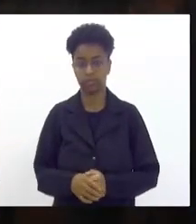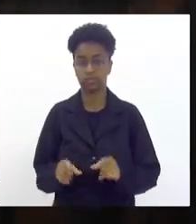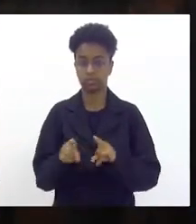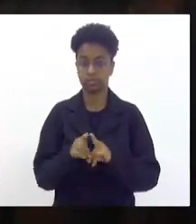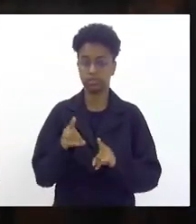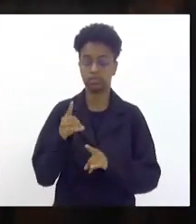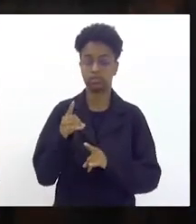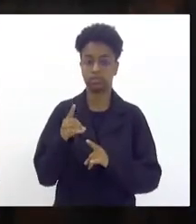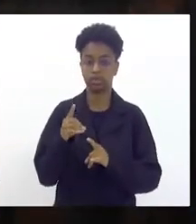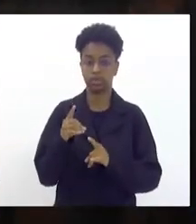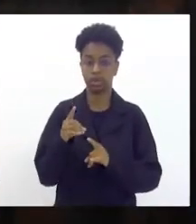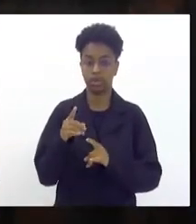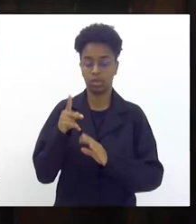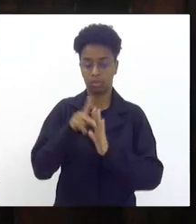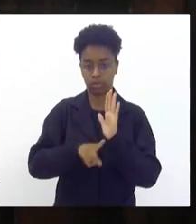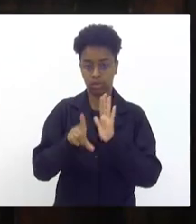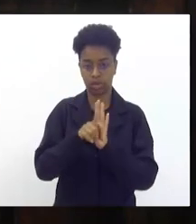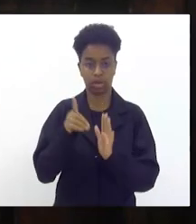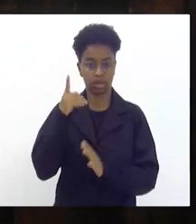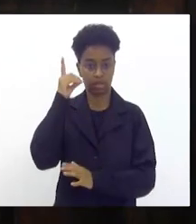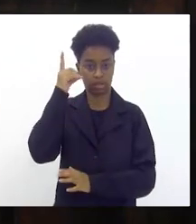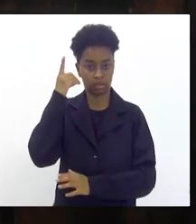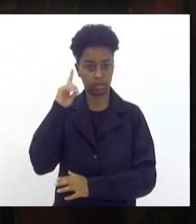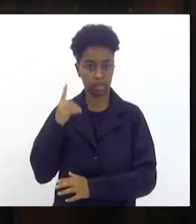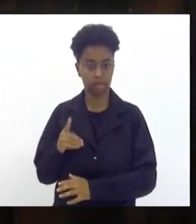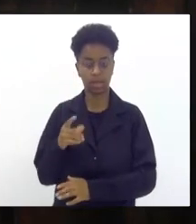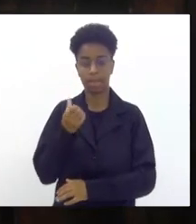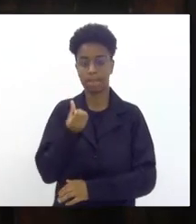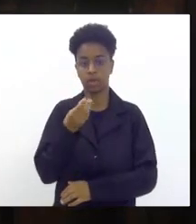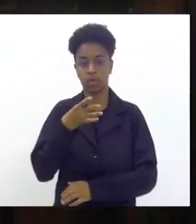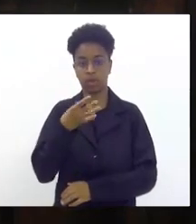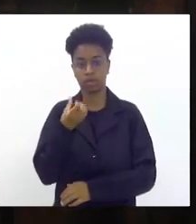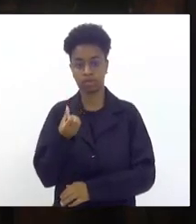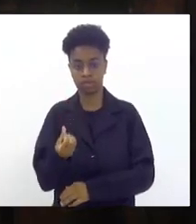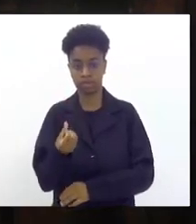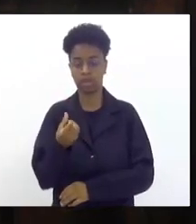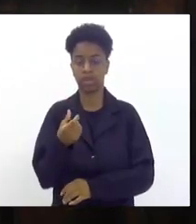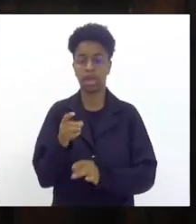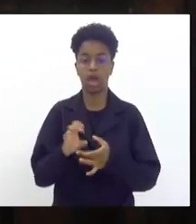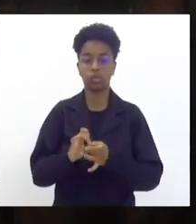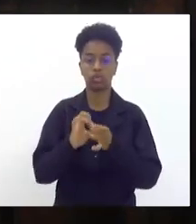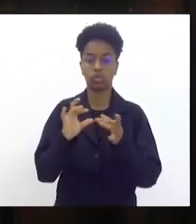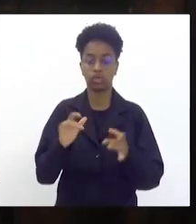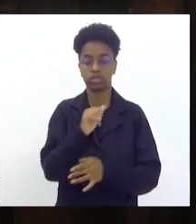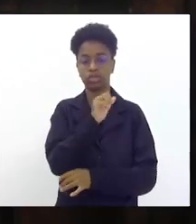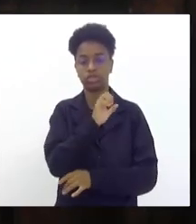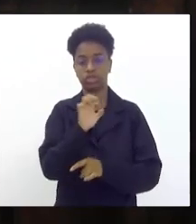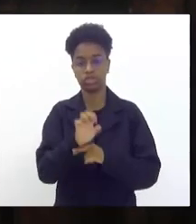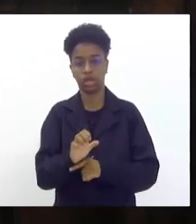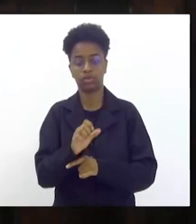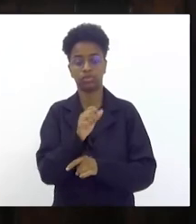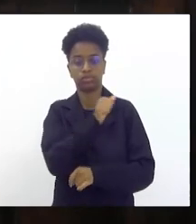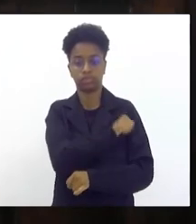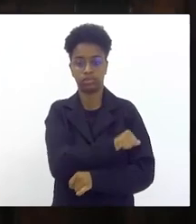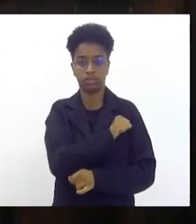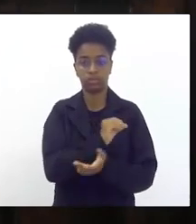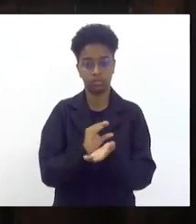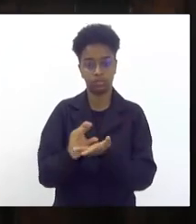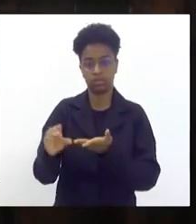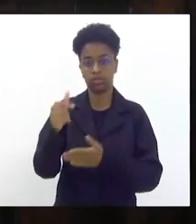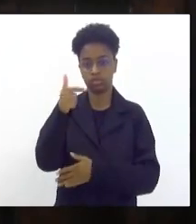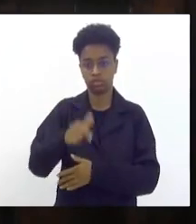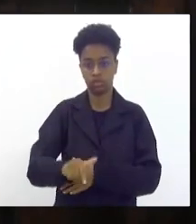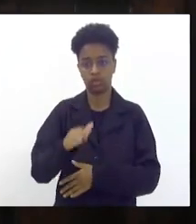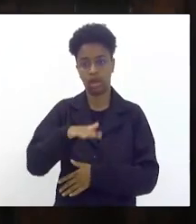deputada Dani Balbi também que é o 646 de 23 que autoriza o estado do Rio de Janeiro a reinstituir o incentivo fiscal do